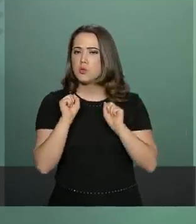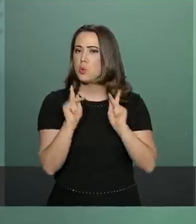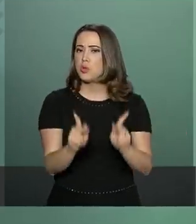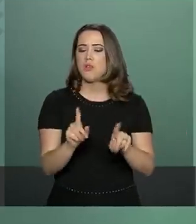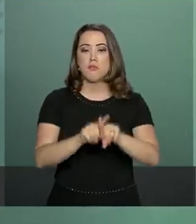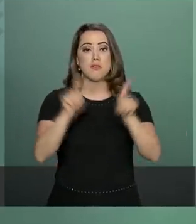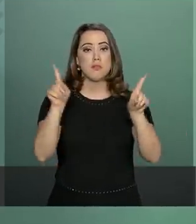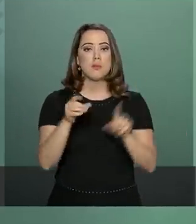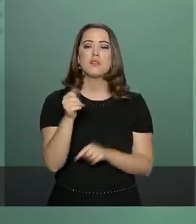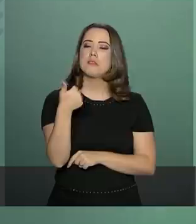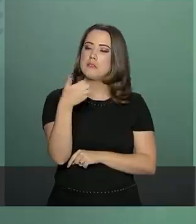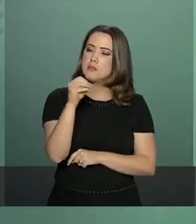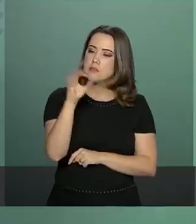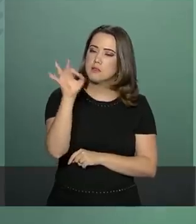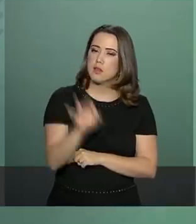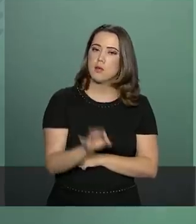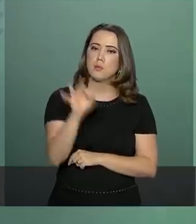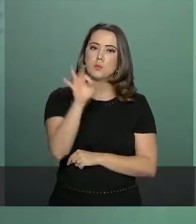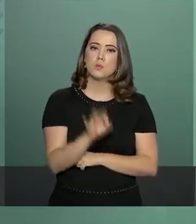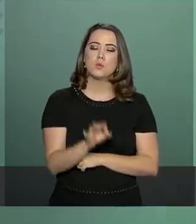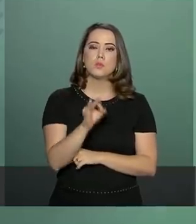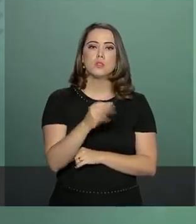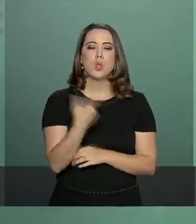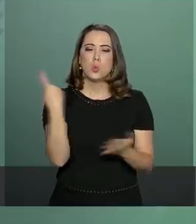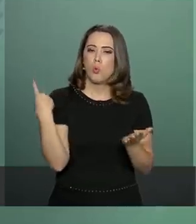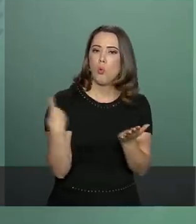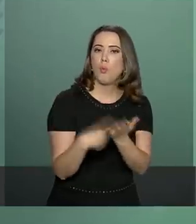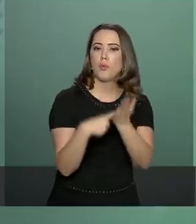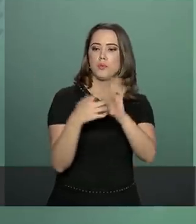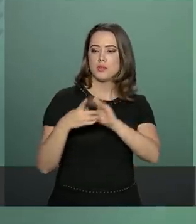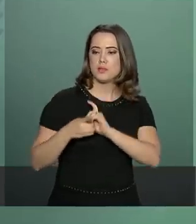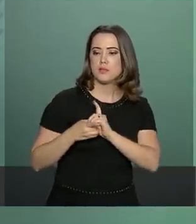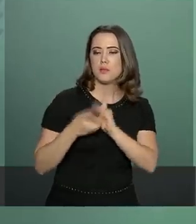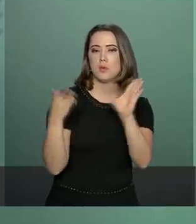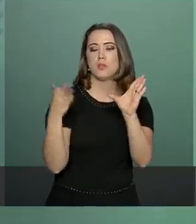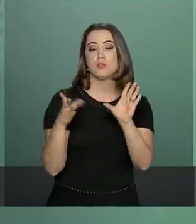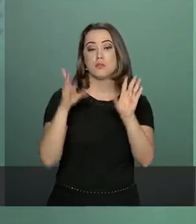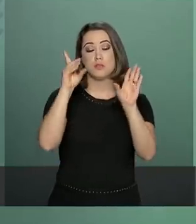comprometido com a democracia e os direitos humanos.